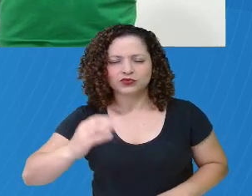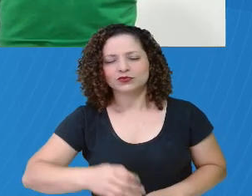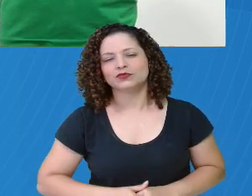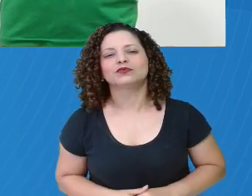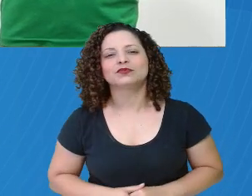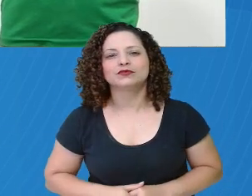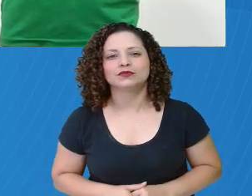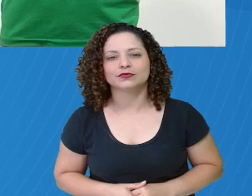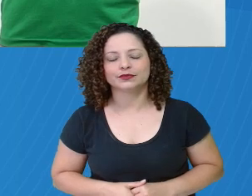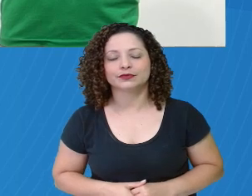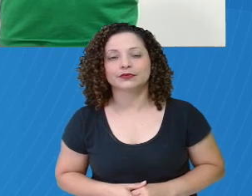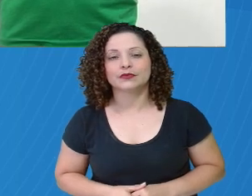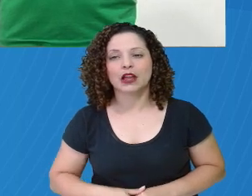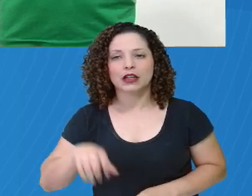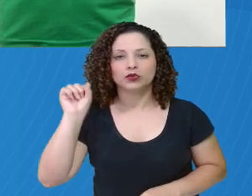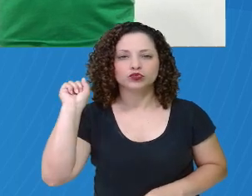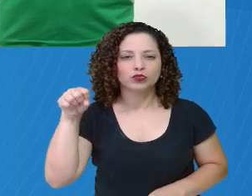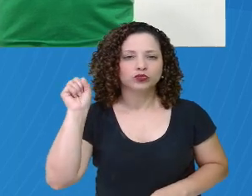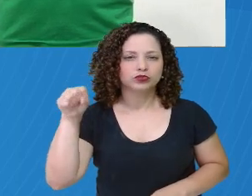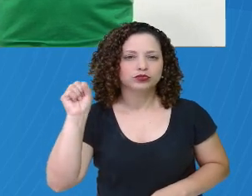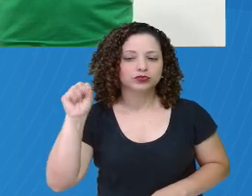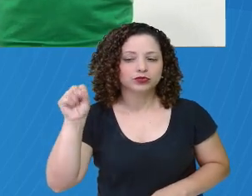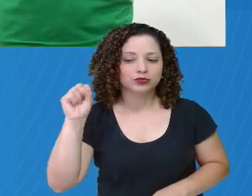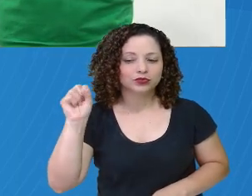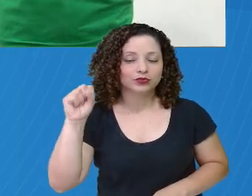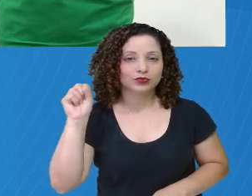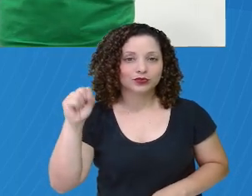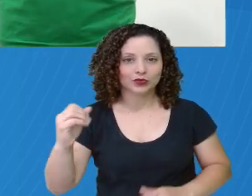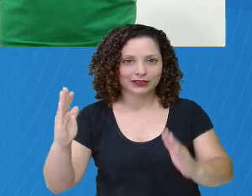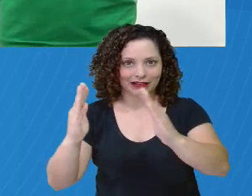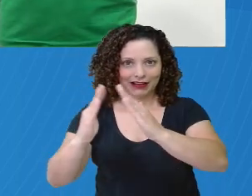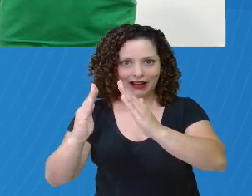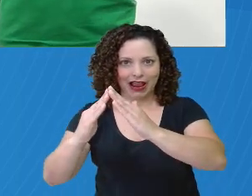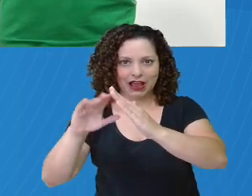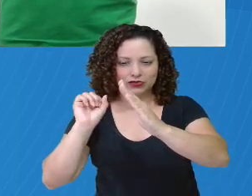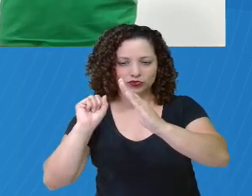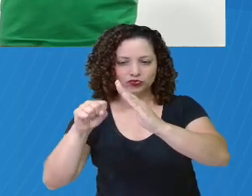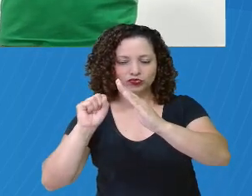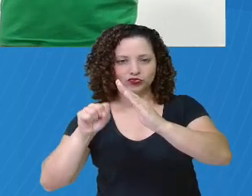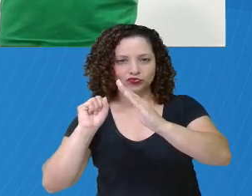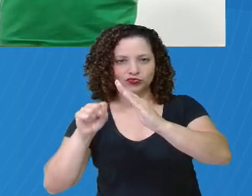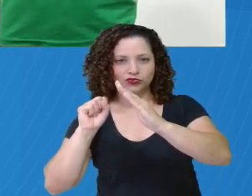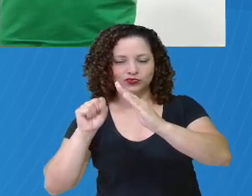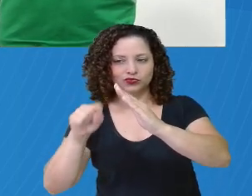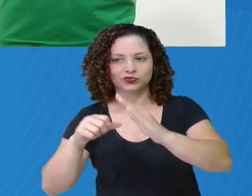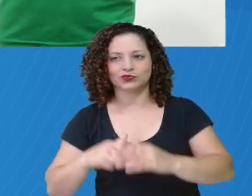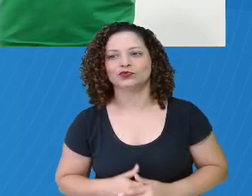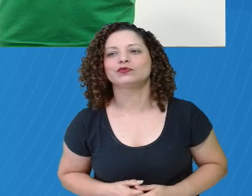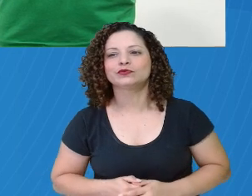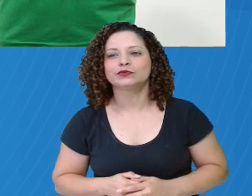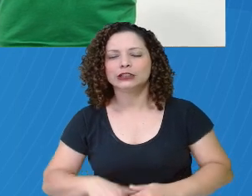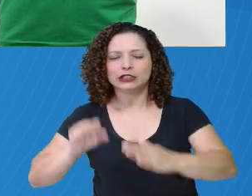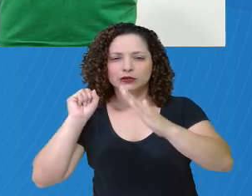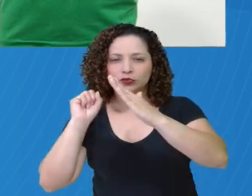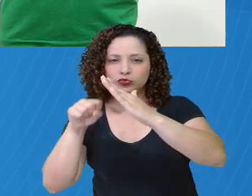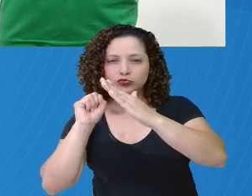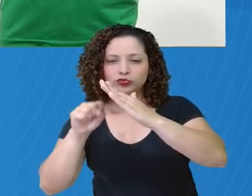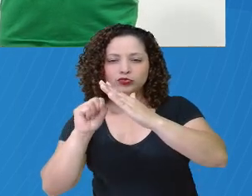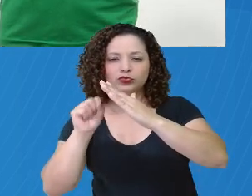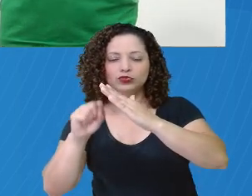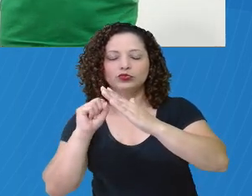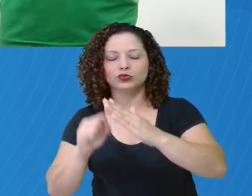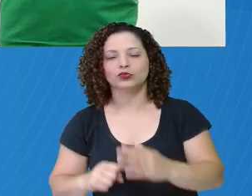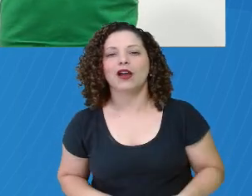Quando ele vai bater na porta da vovó, ele chega lá, bate. Aí a vovó